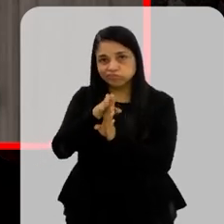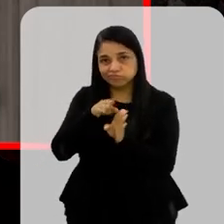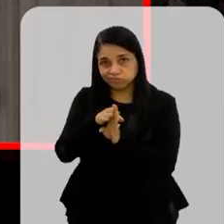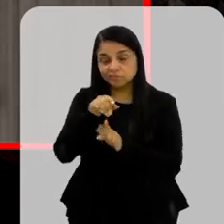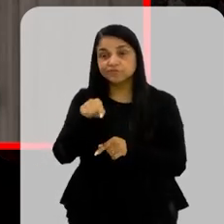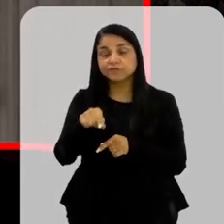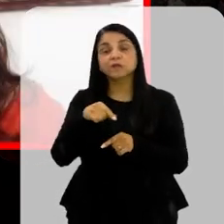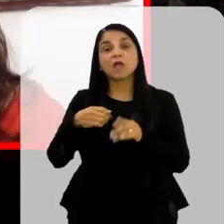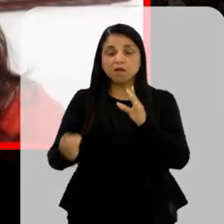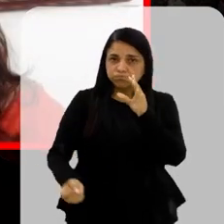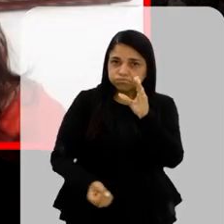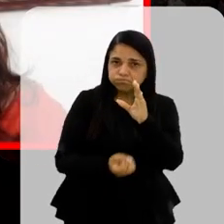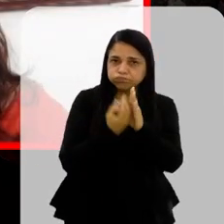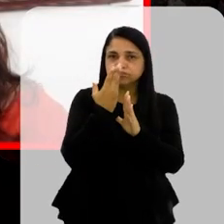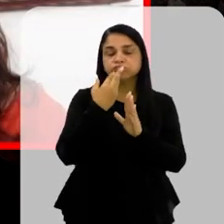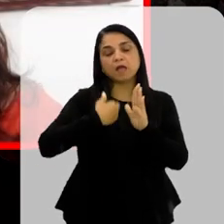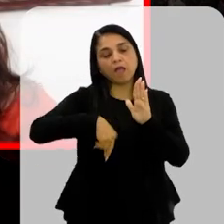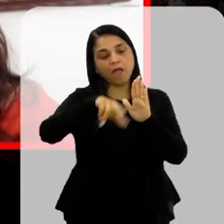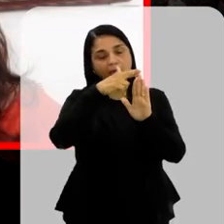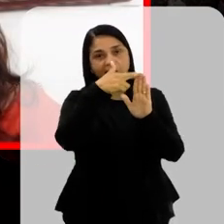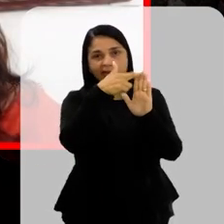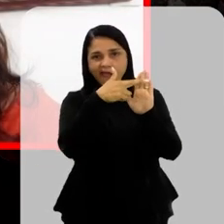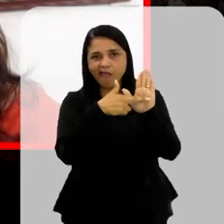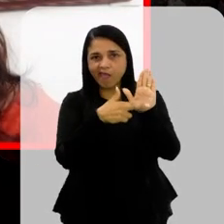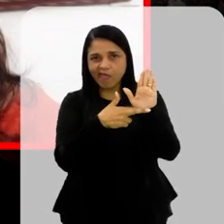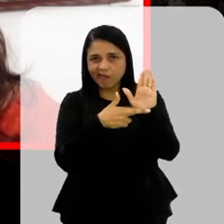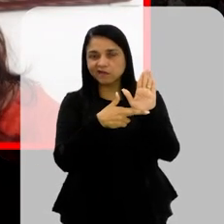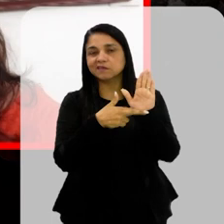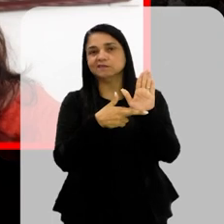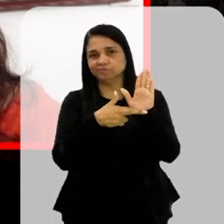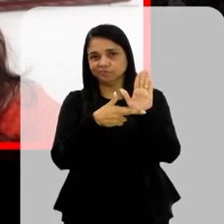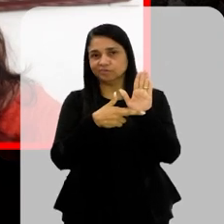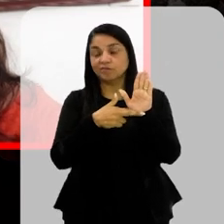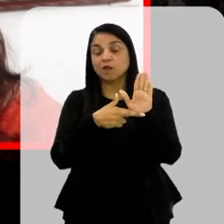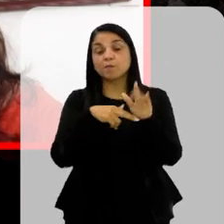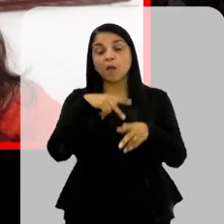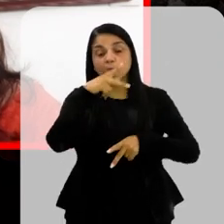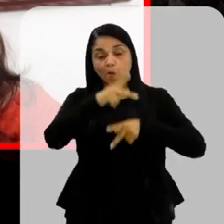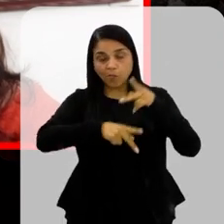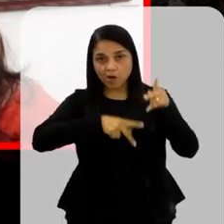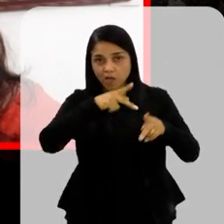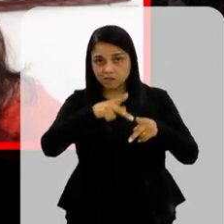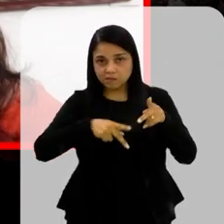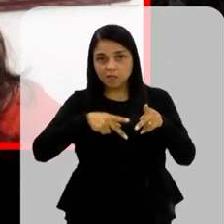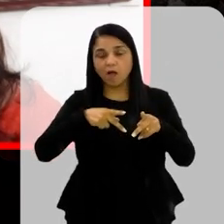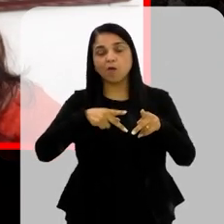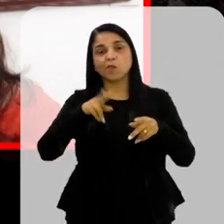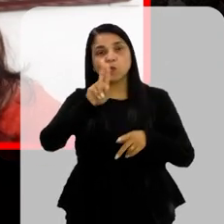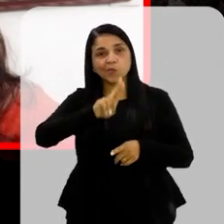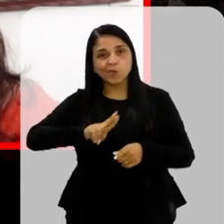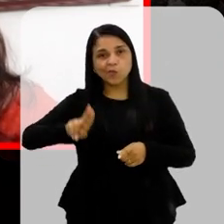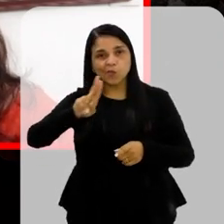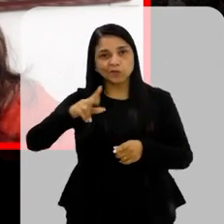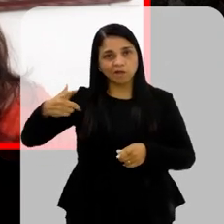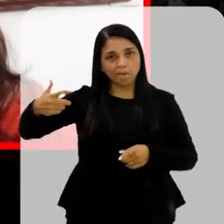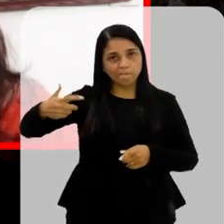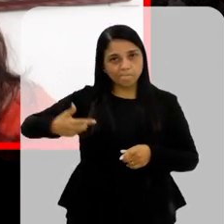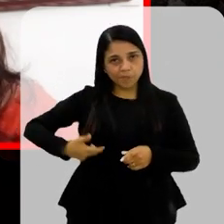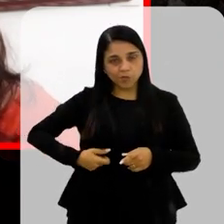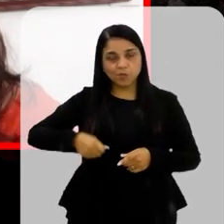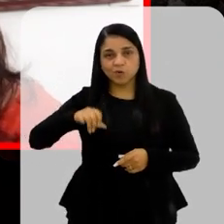isso? Isso Ela criou Essa instrução Para que A população O usuário No geral Pudesse